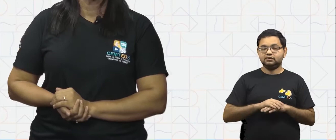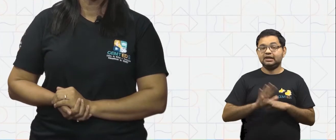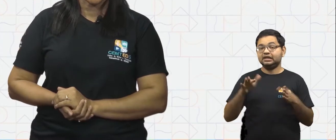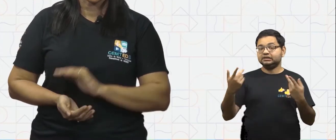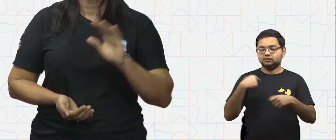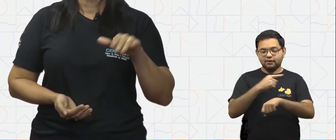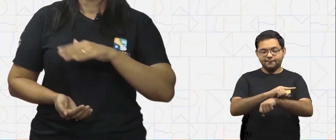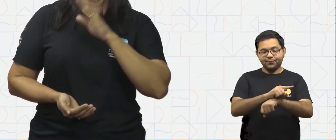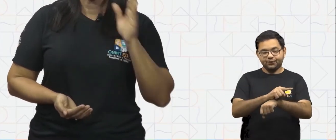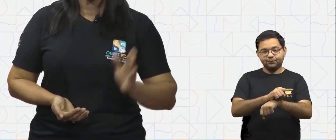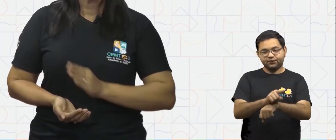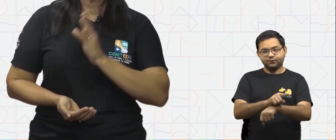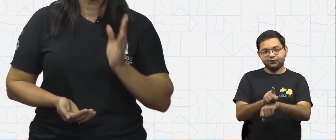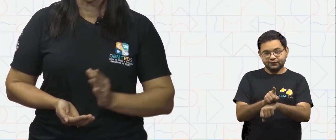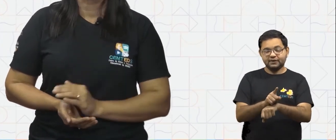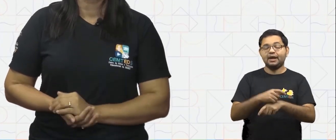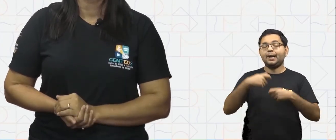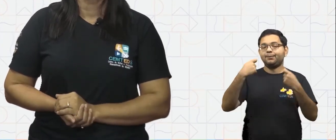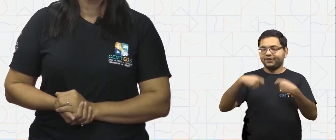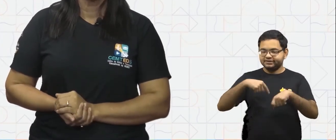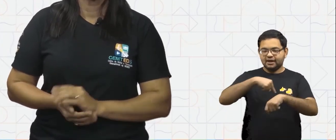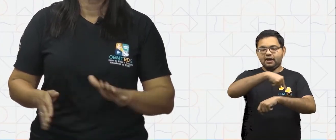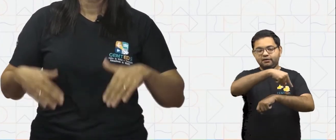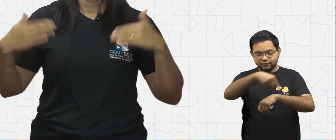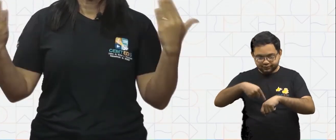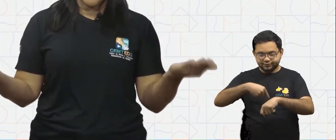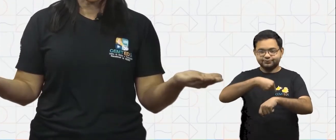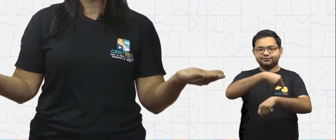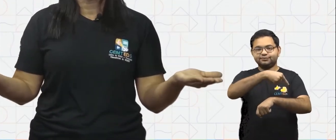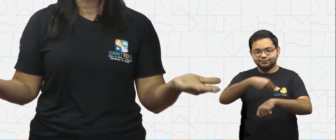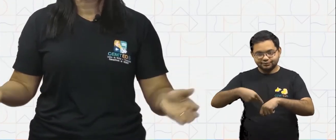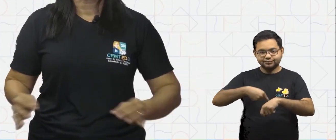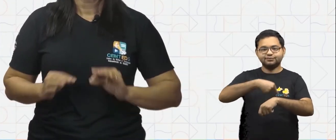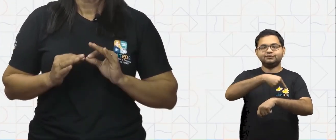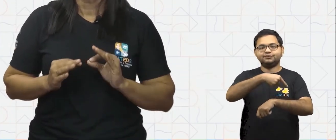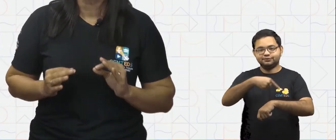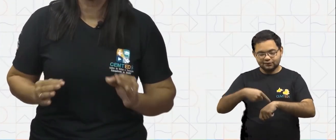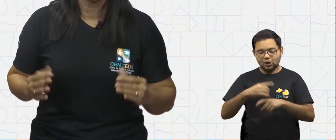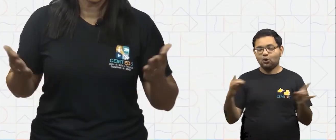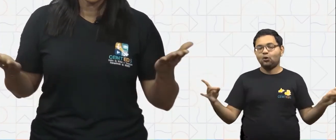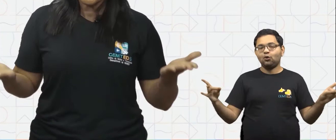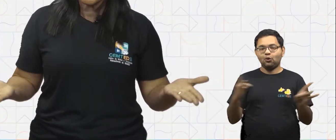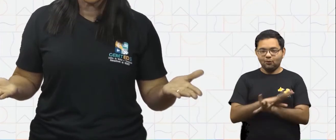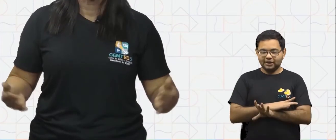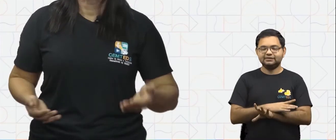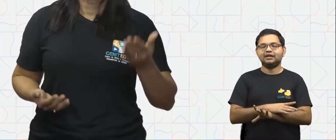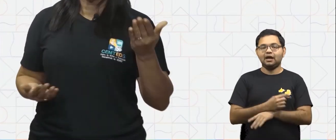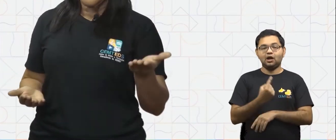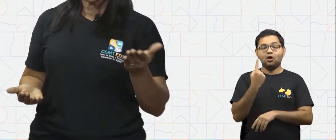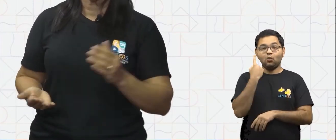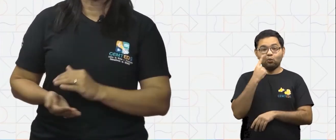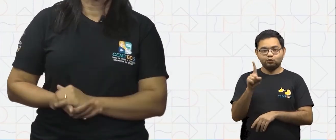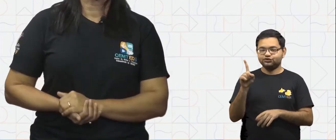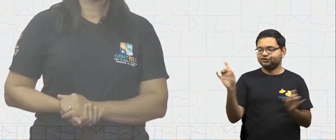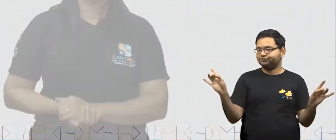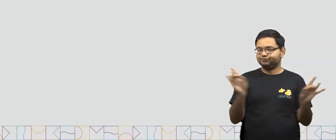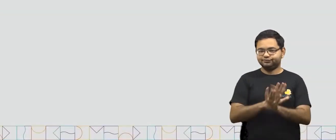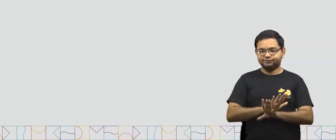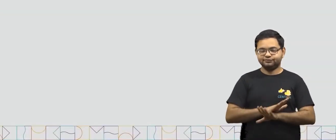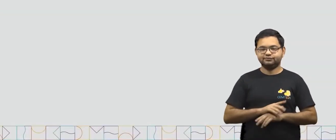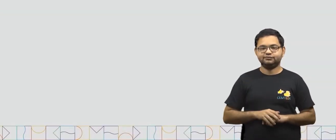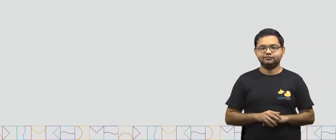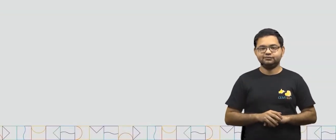precisa dar várias voltas no dia para completar um dia inteiro. Vejamos.